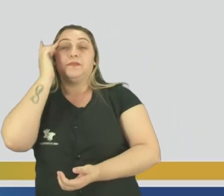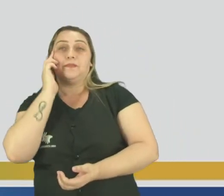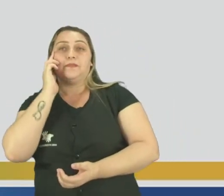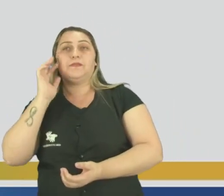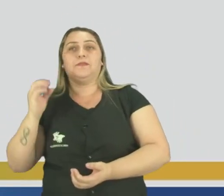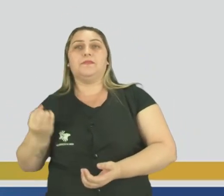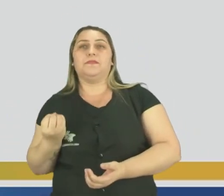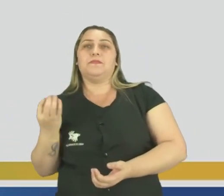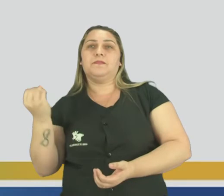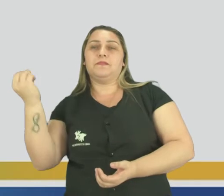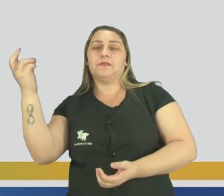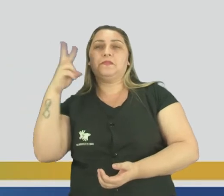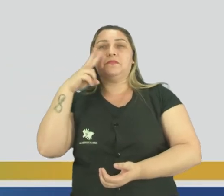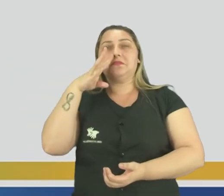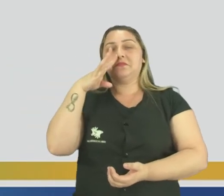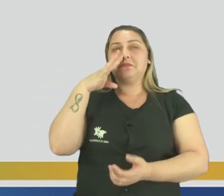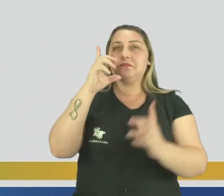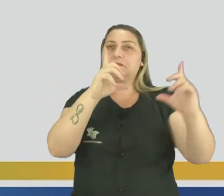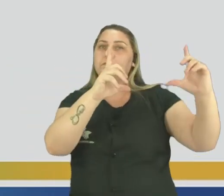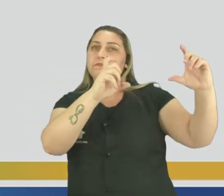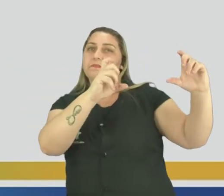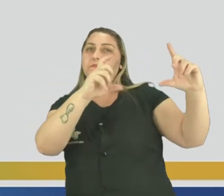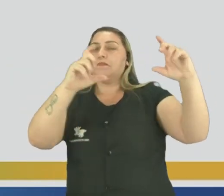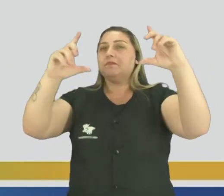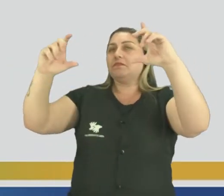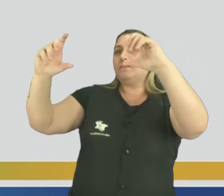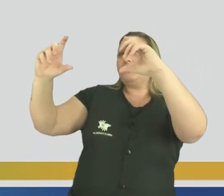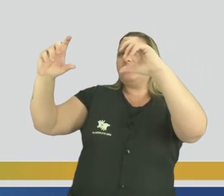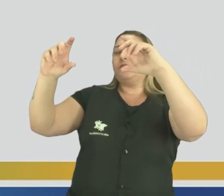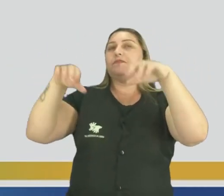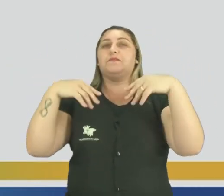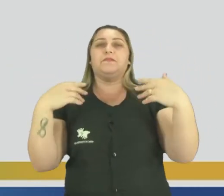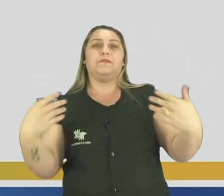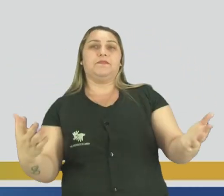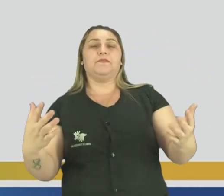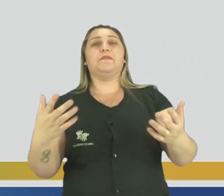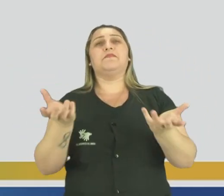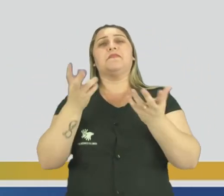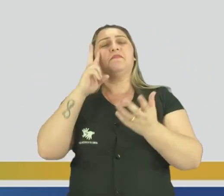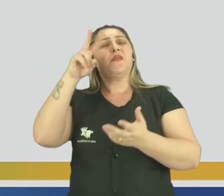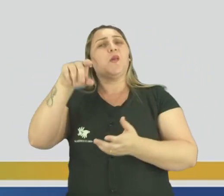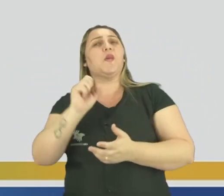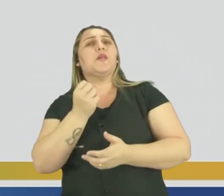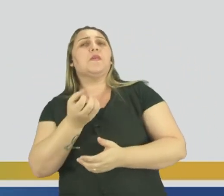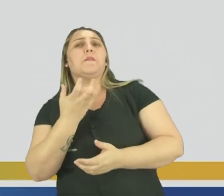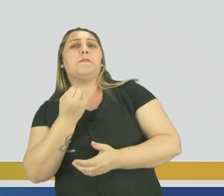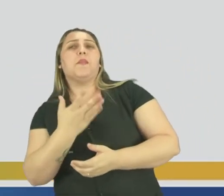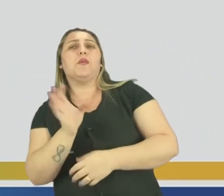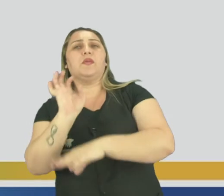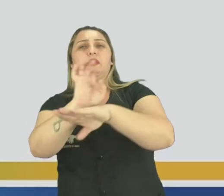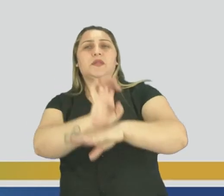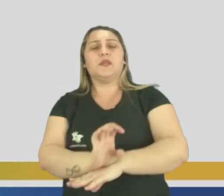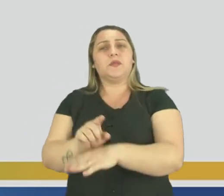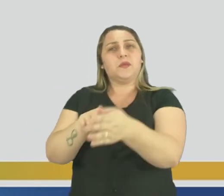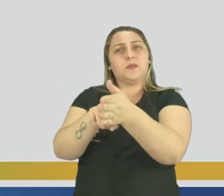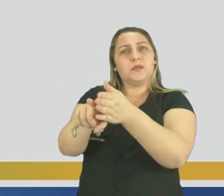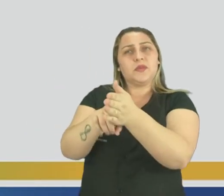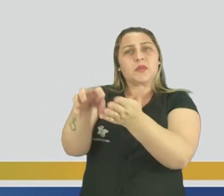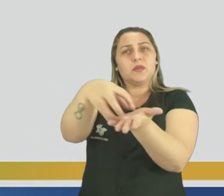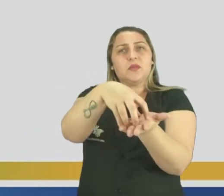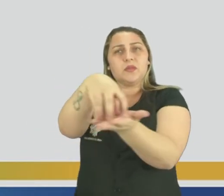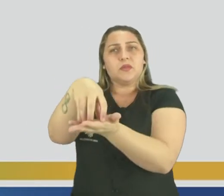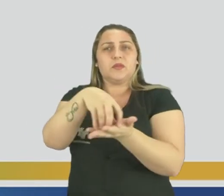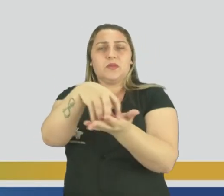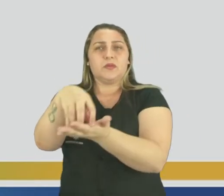pra viajar, Ficam lá observando. Ah, eu vou viajar pro estado tal. Eu quero ver o que tem lá de bom. Aí eu vou pesquisar o quê? Os pontos